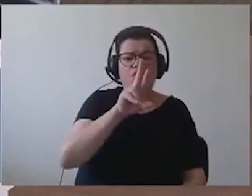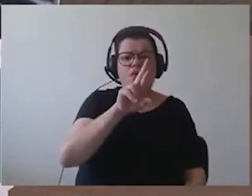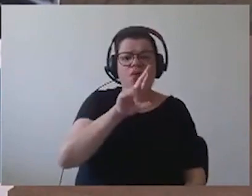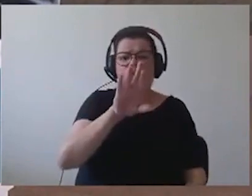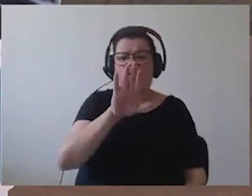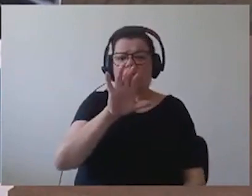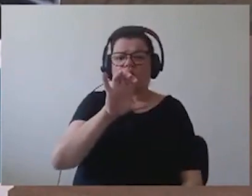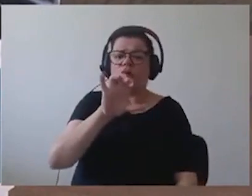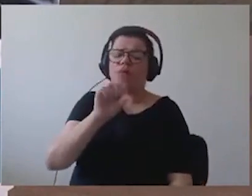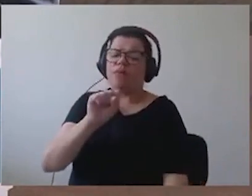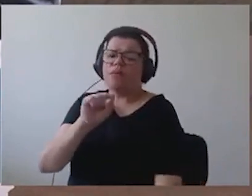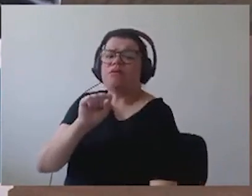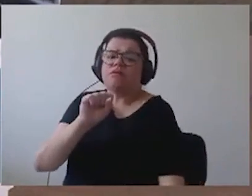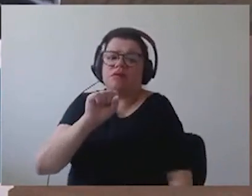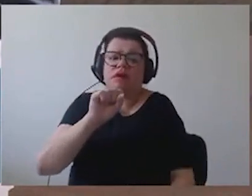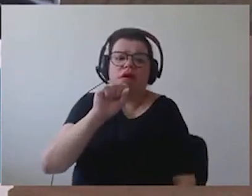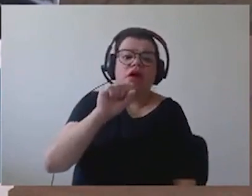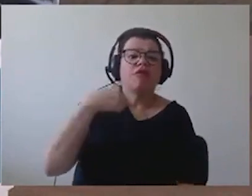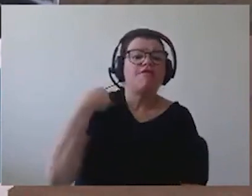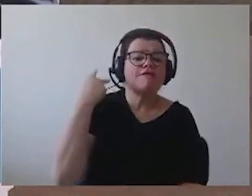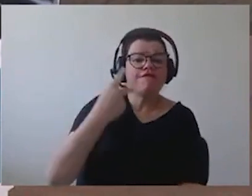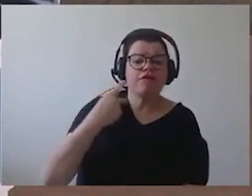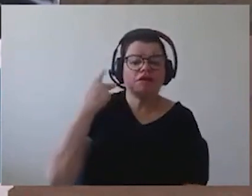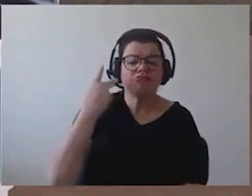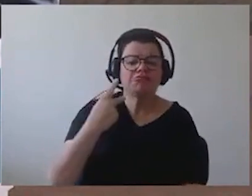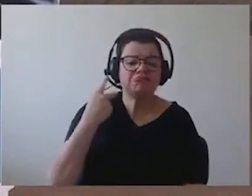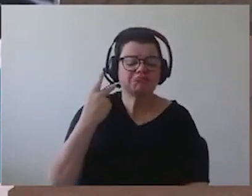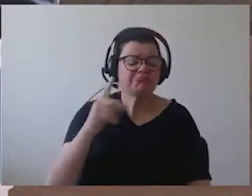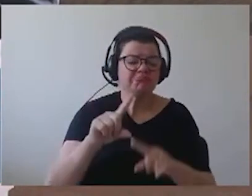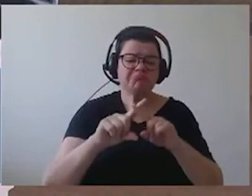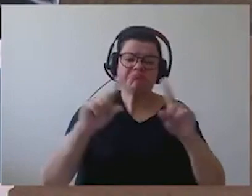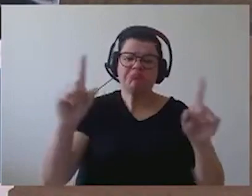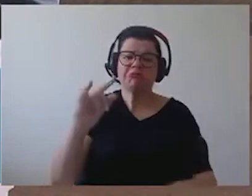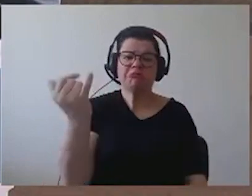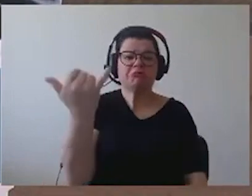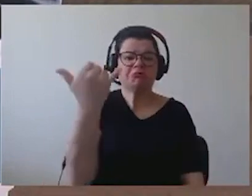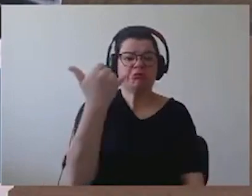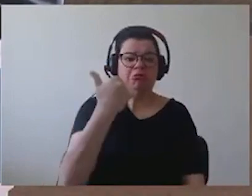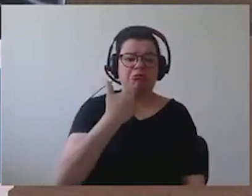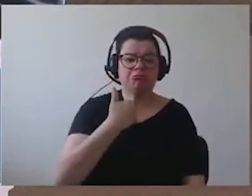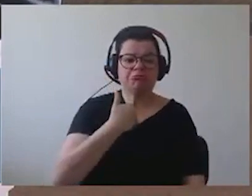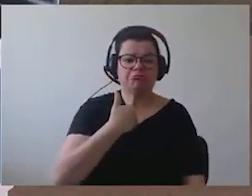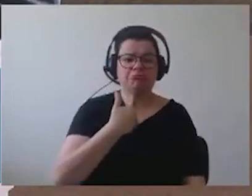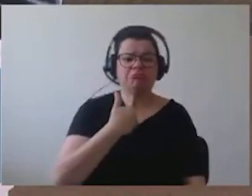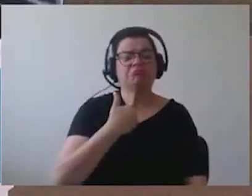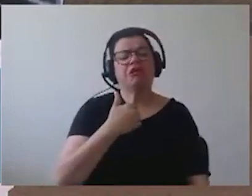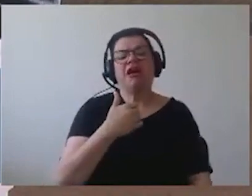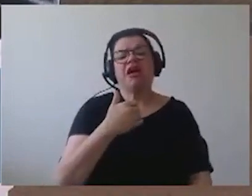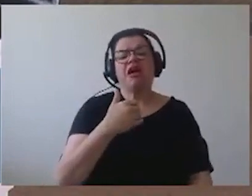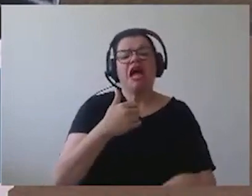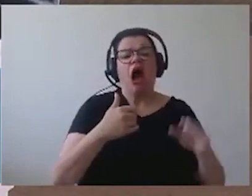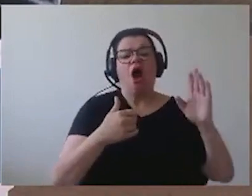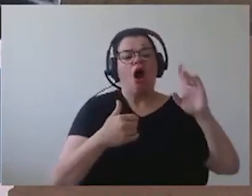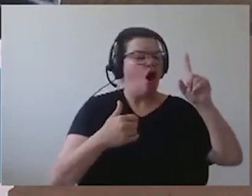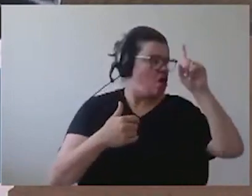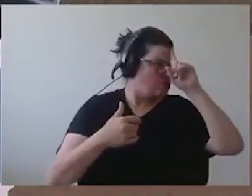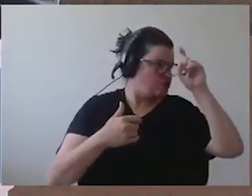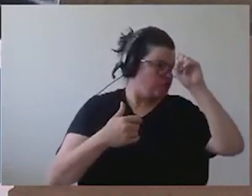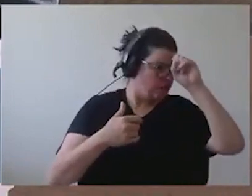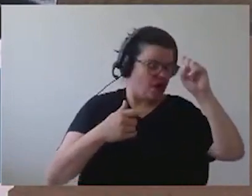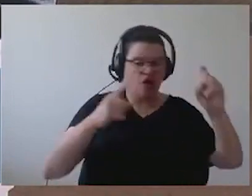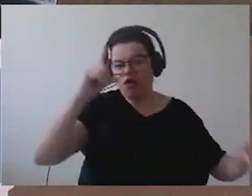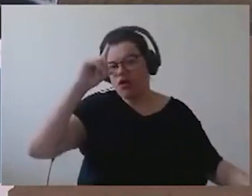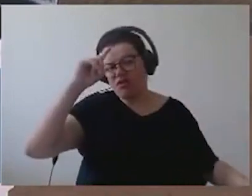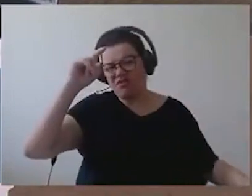como vereador, e a Urbis me alegou que a linha de ônibus interhospitais, ela era deficitária, mas